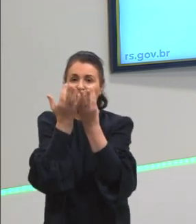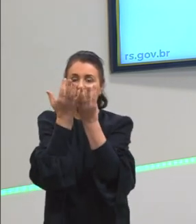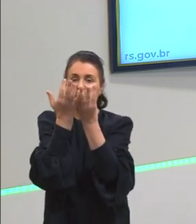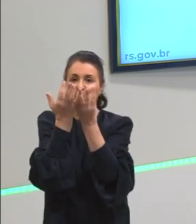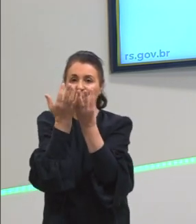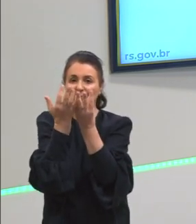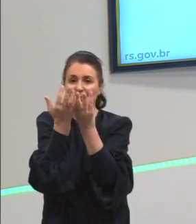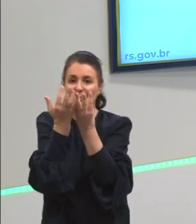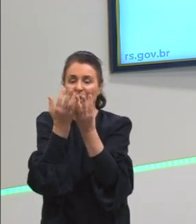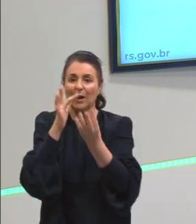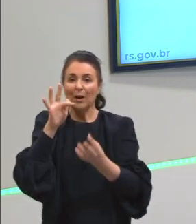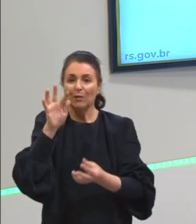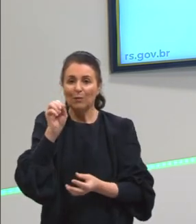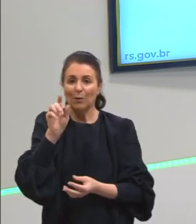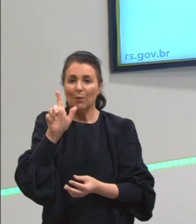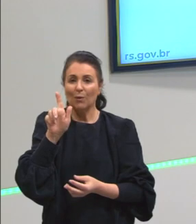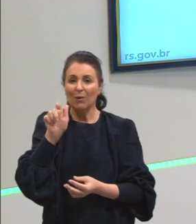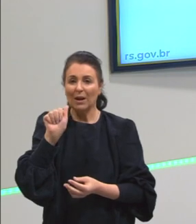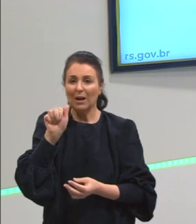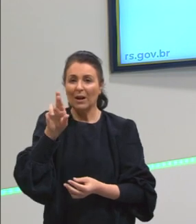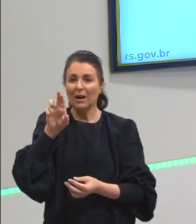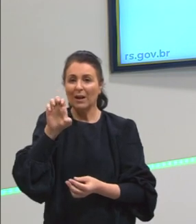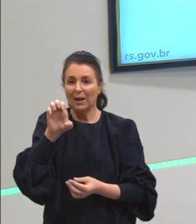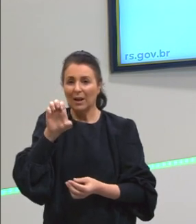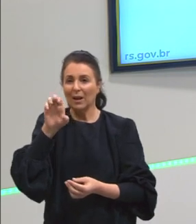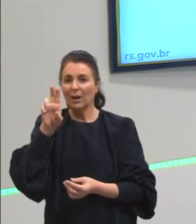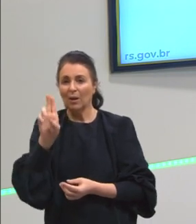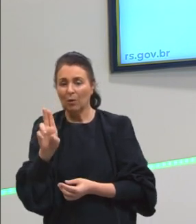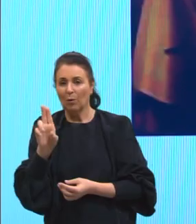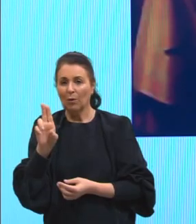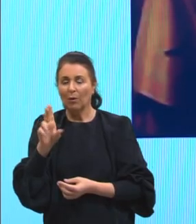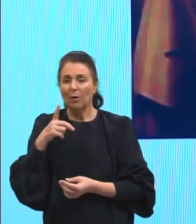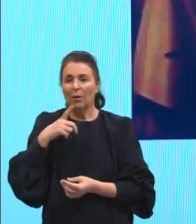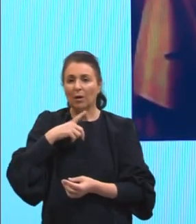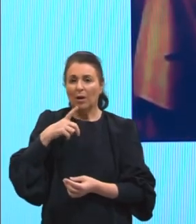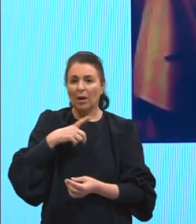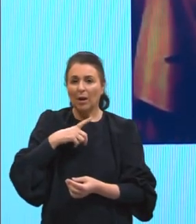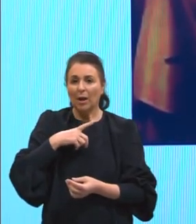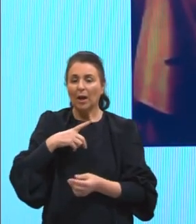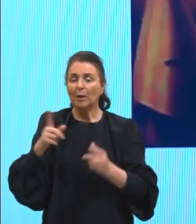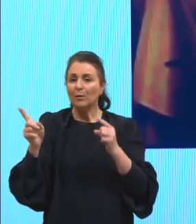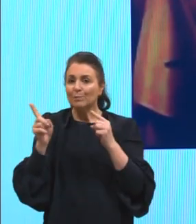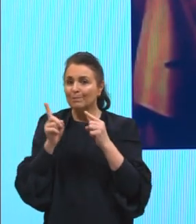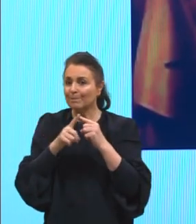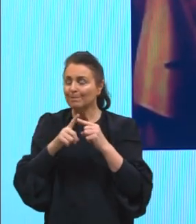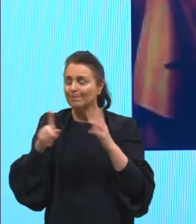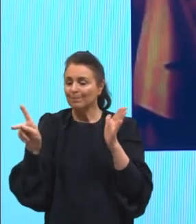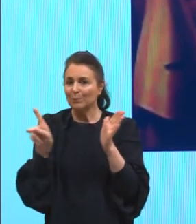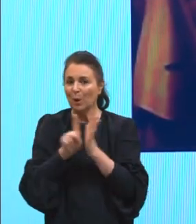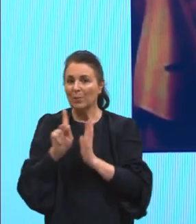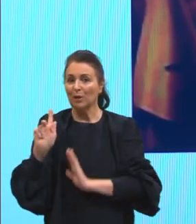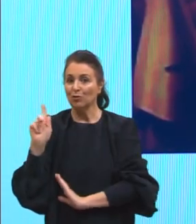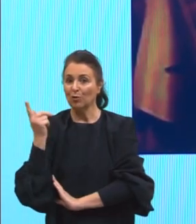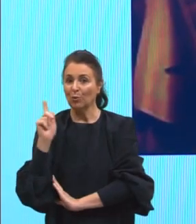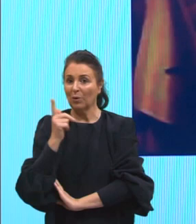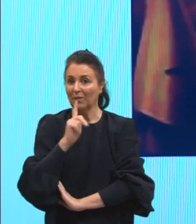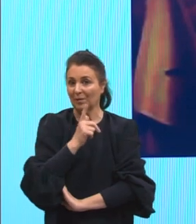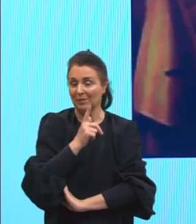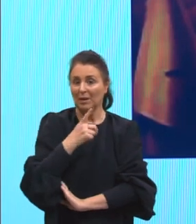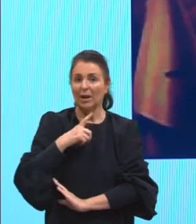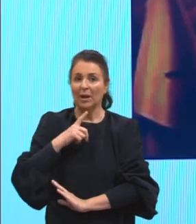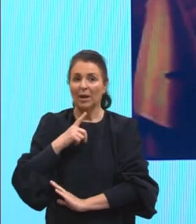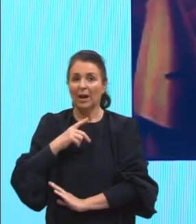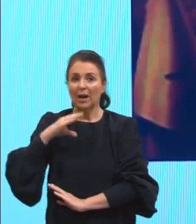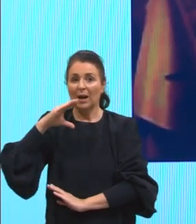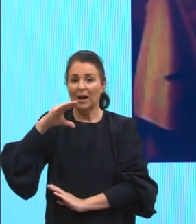cultura típica, uma atividade típica de Goiás, a Cavalhada e o